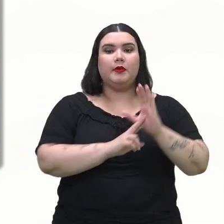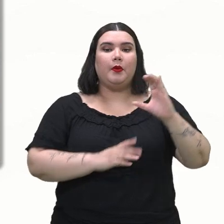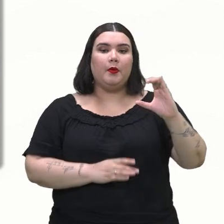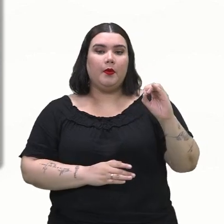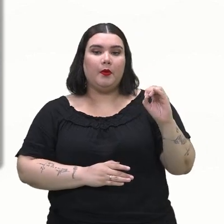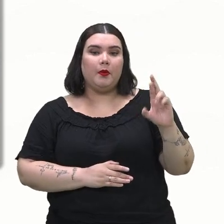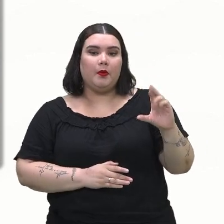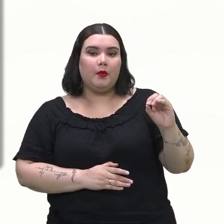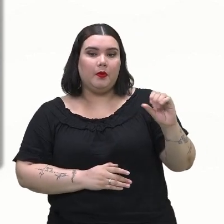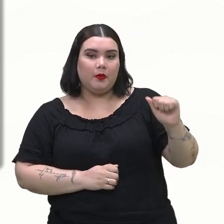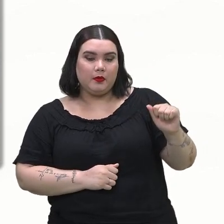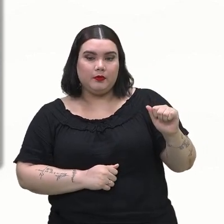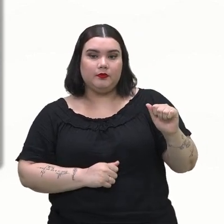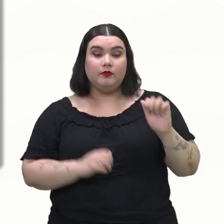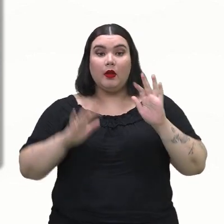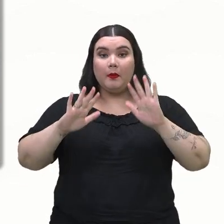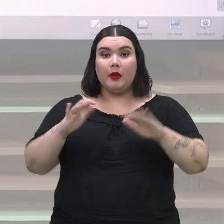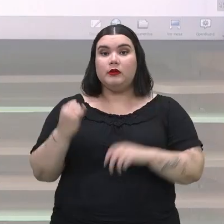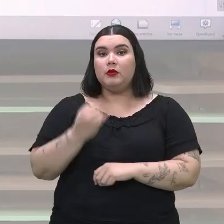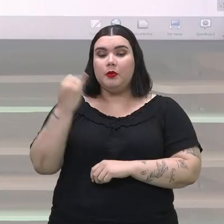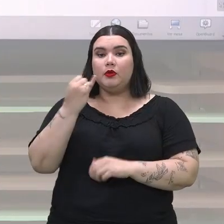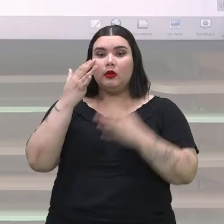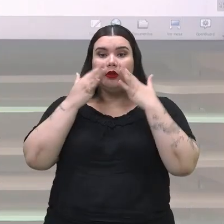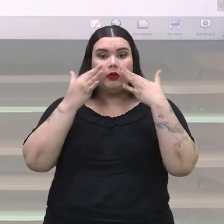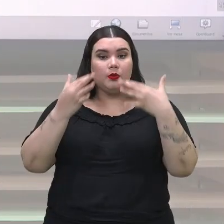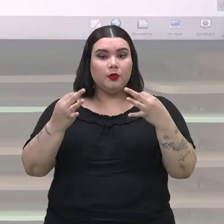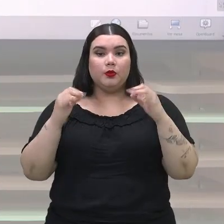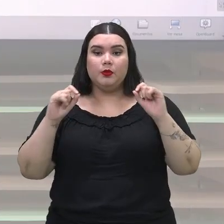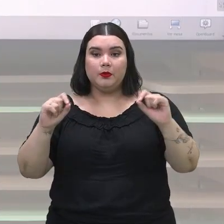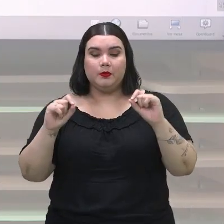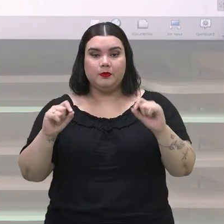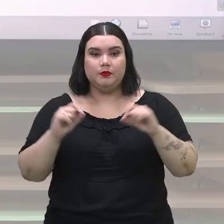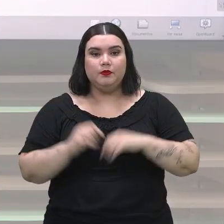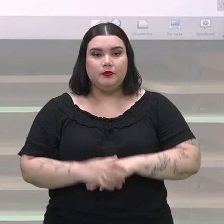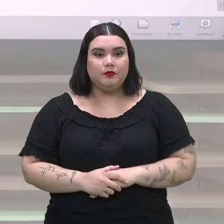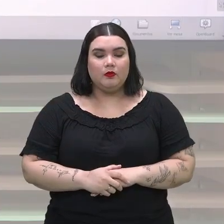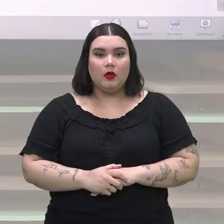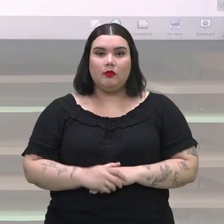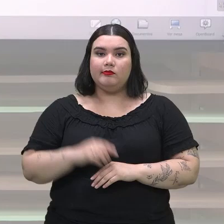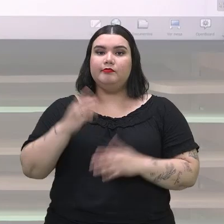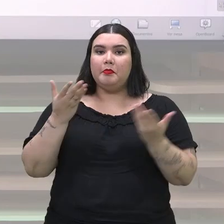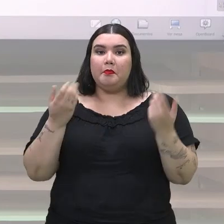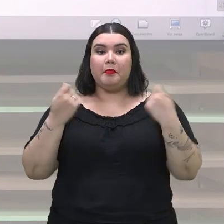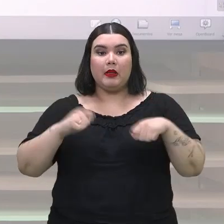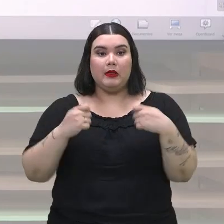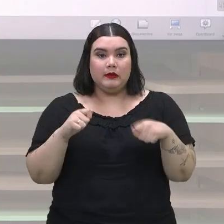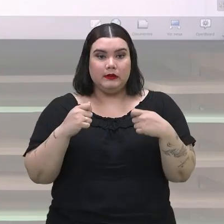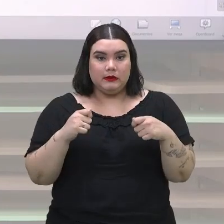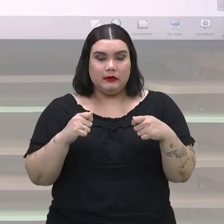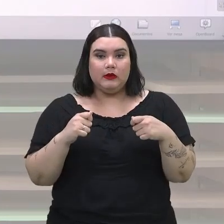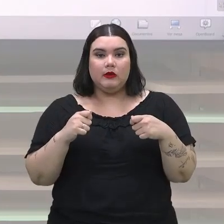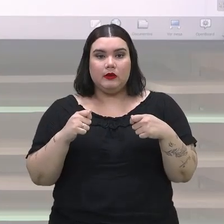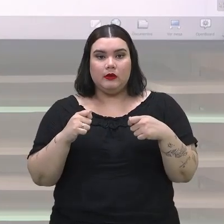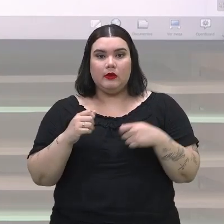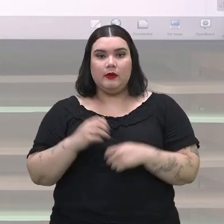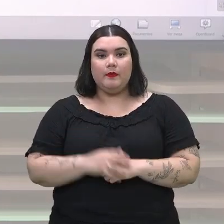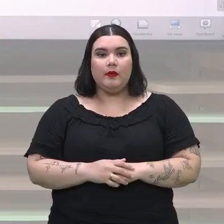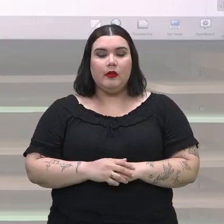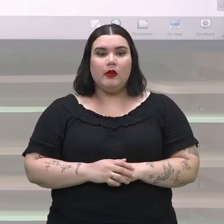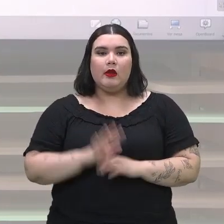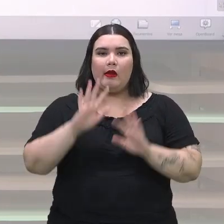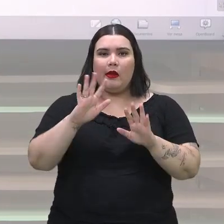importante aqui verificarmos o seguinte, pessoal. Você tem que especificar aliás, você tem que esquecer das